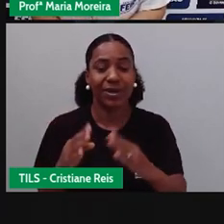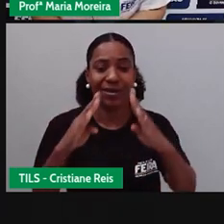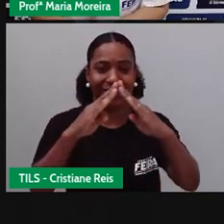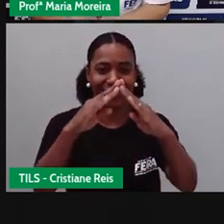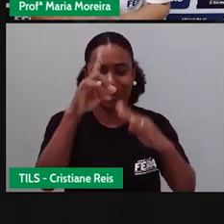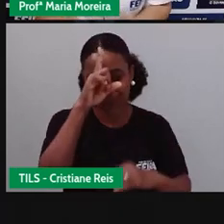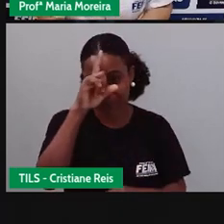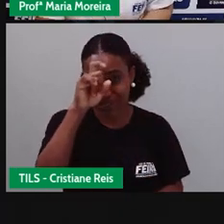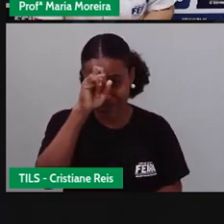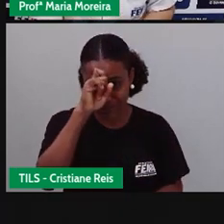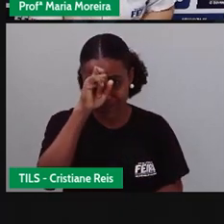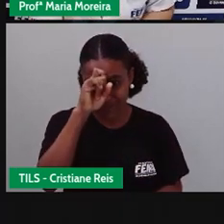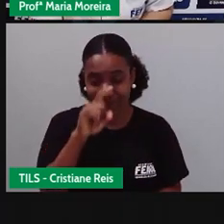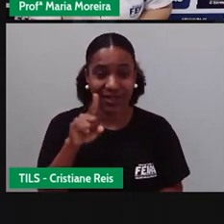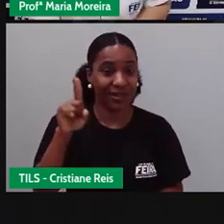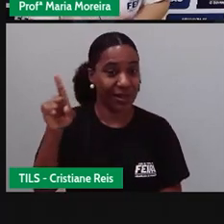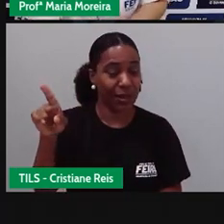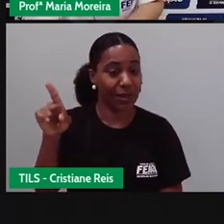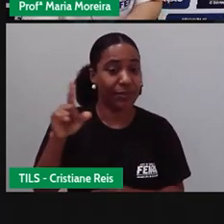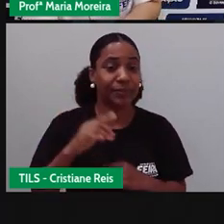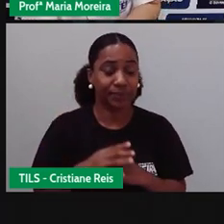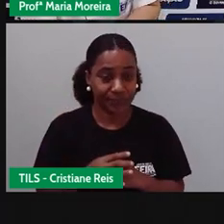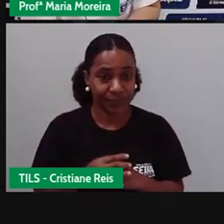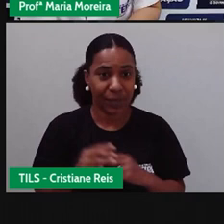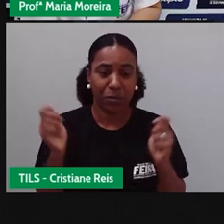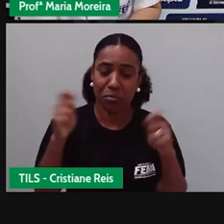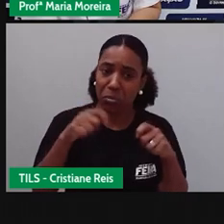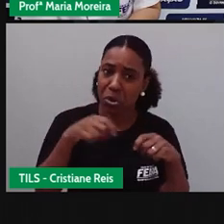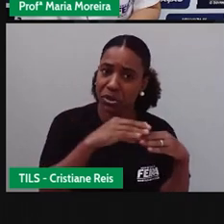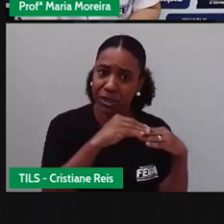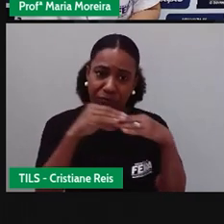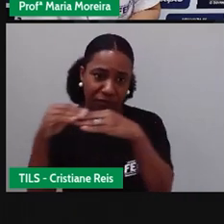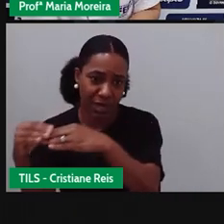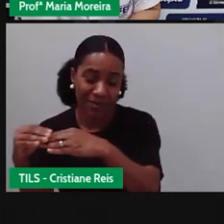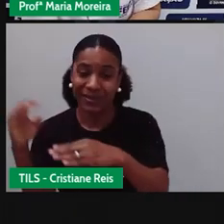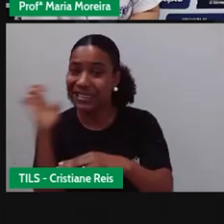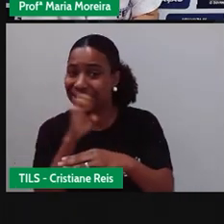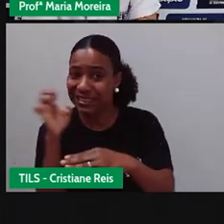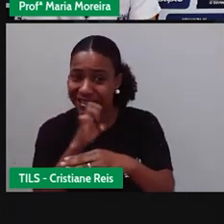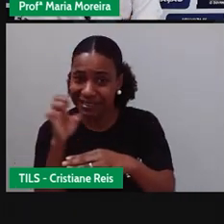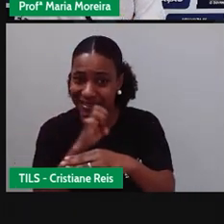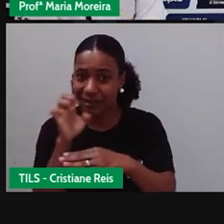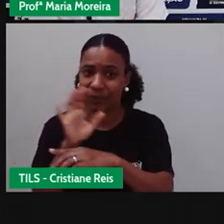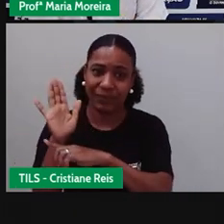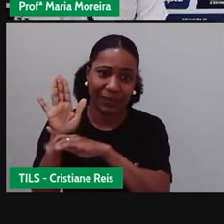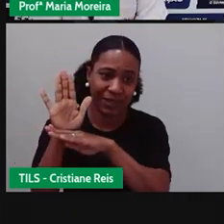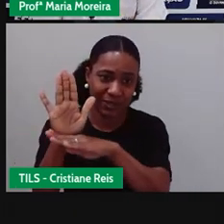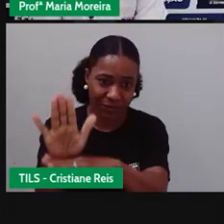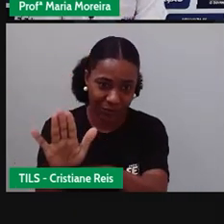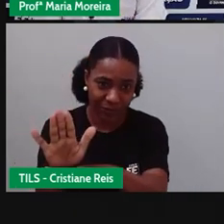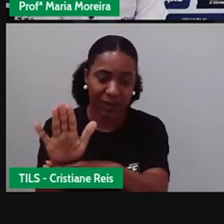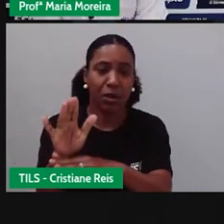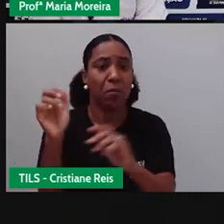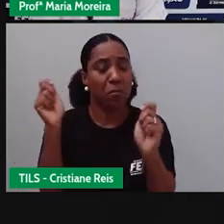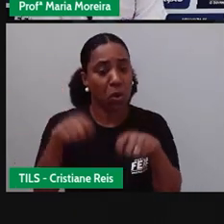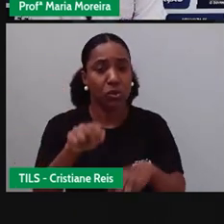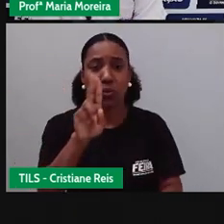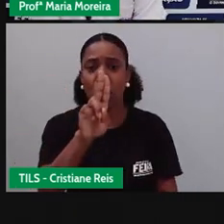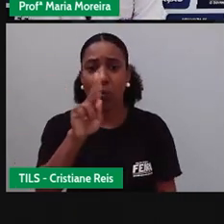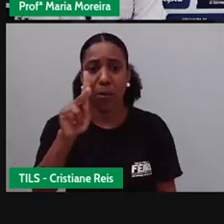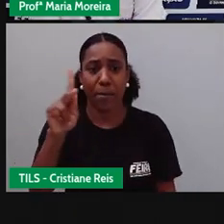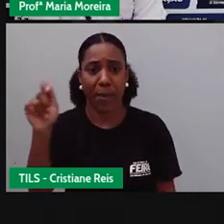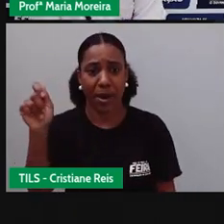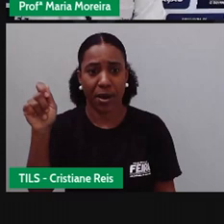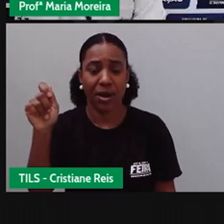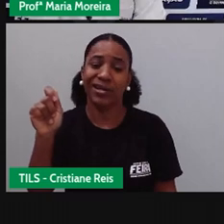o hospital. Porque, normalmente, pode ser para um pronto-socorro, no caso, né? Uma UPA. E, em